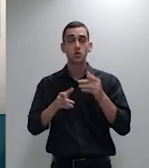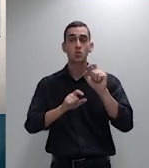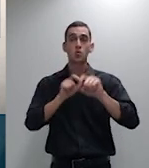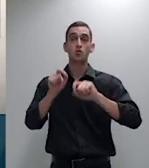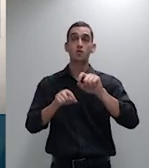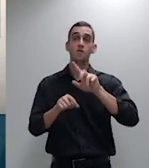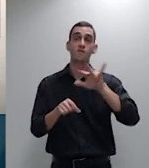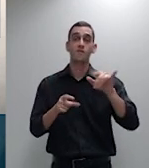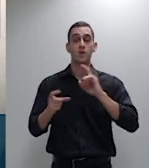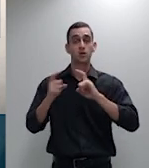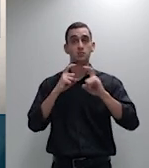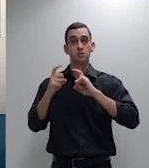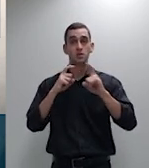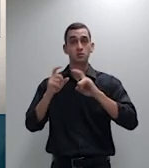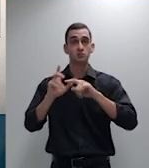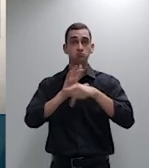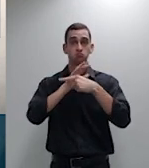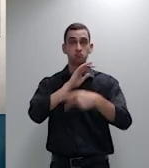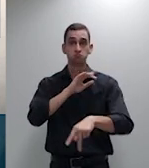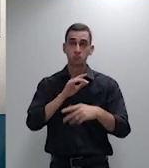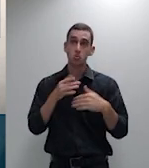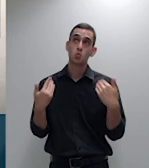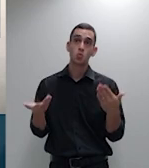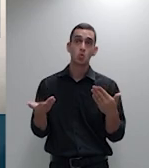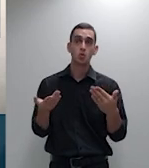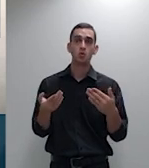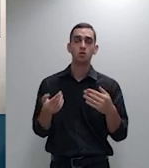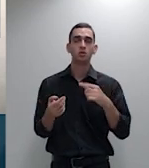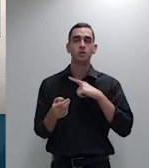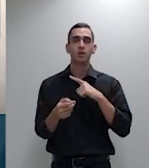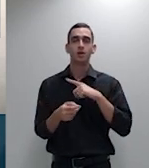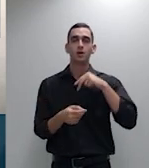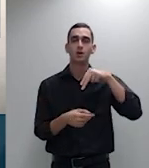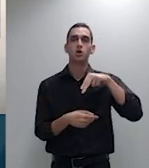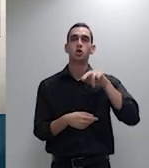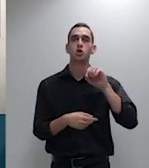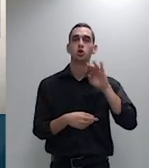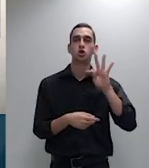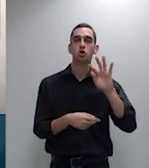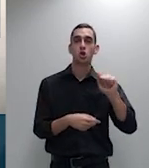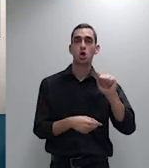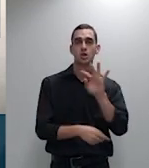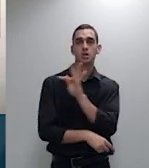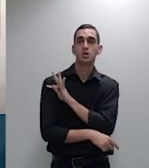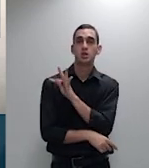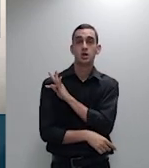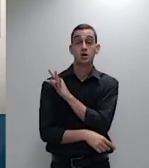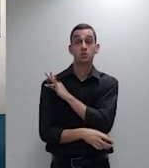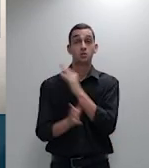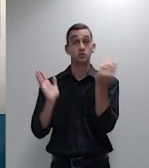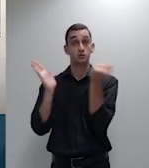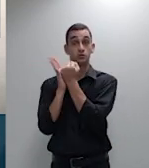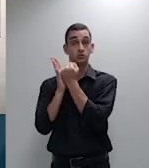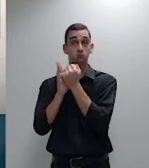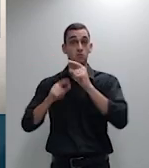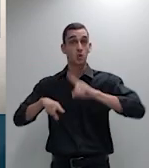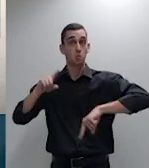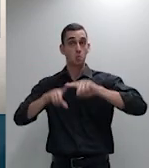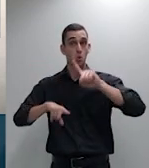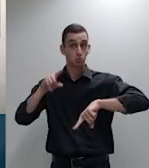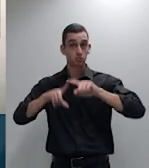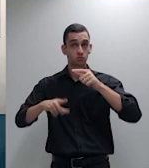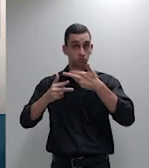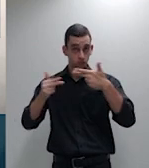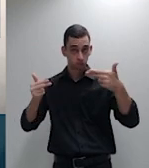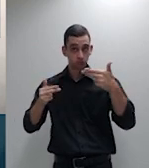denominado nota técnica de registro de produto no qual ela atesta